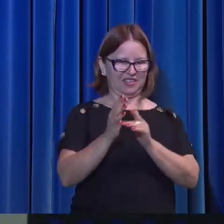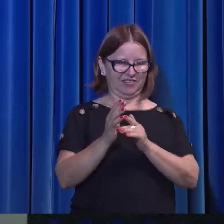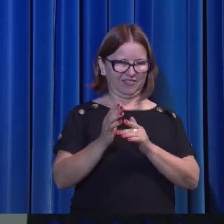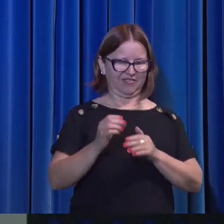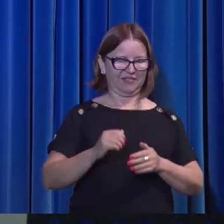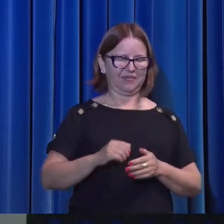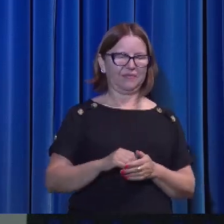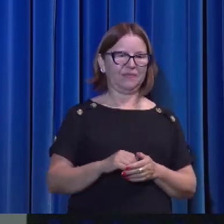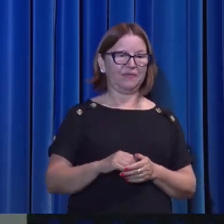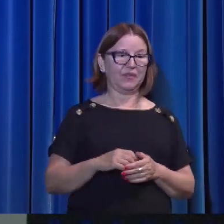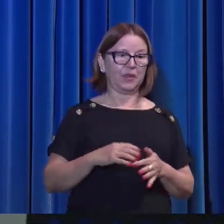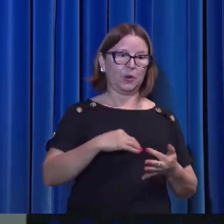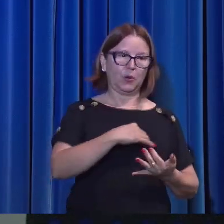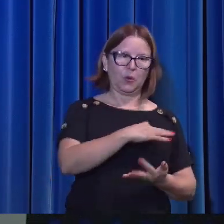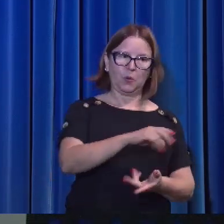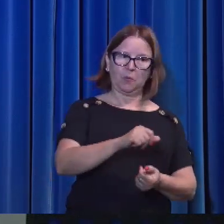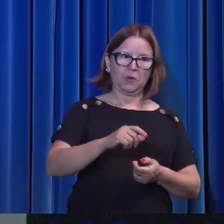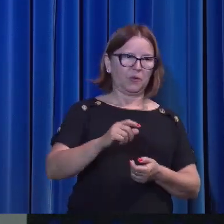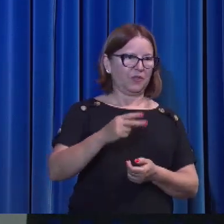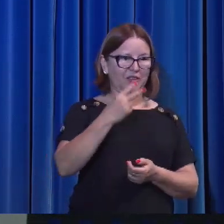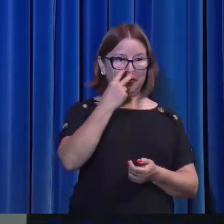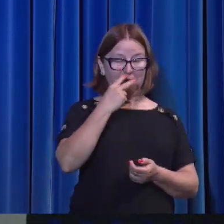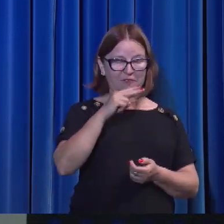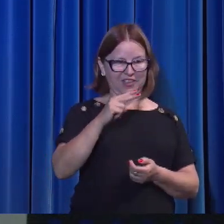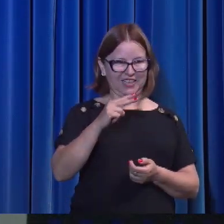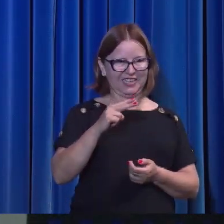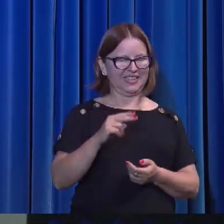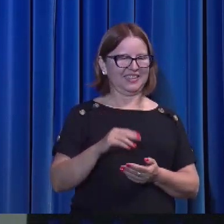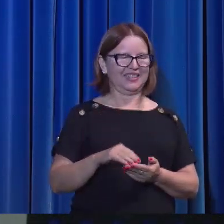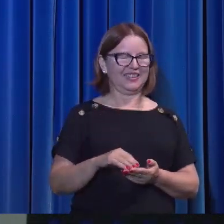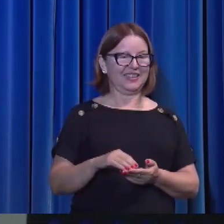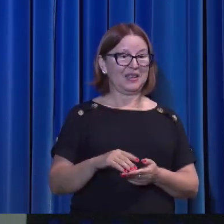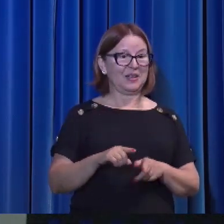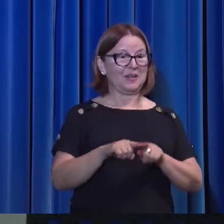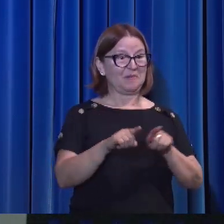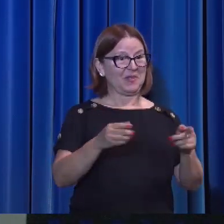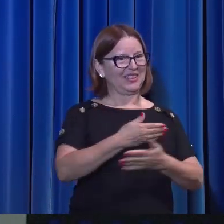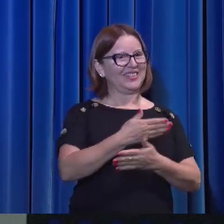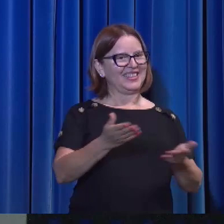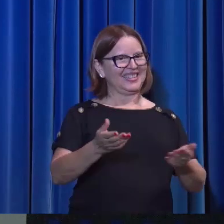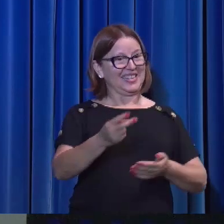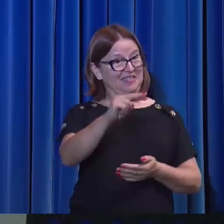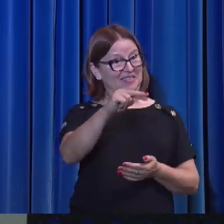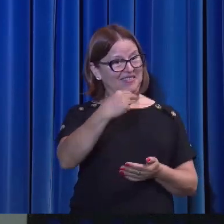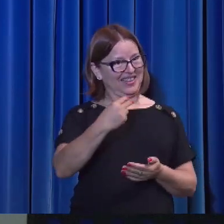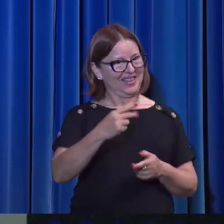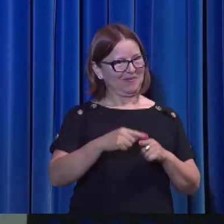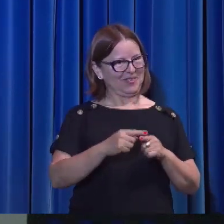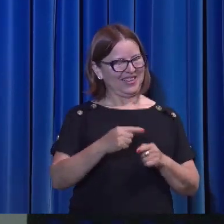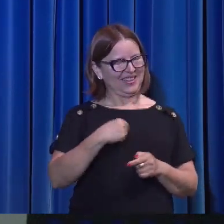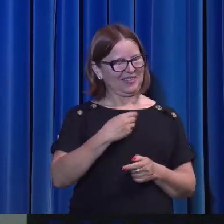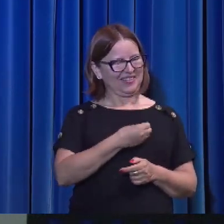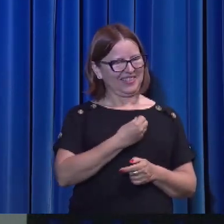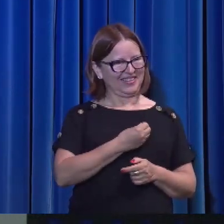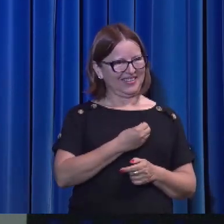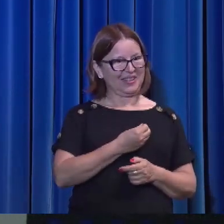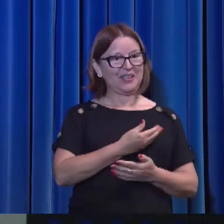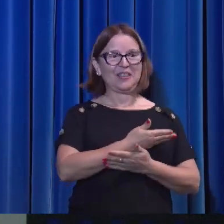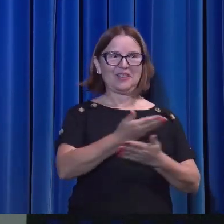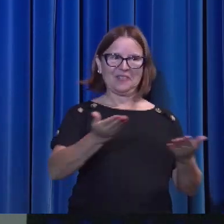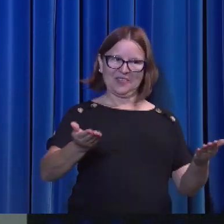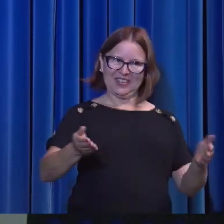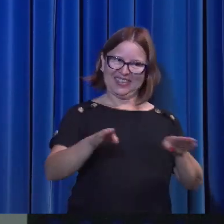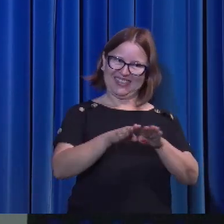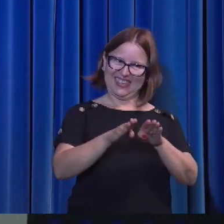O mundo não me verá mais. Vós, porém, me vereis. Porque eu vivo, vós também me